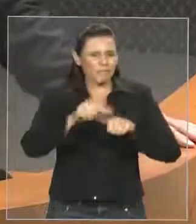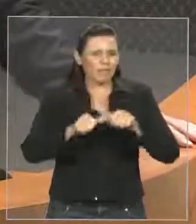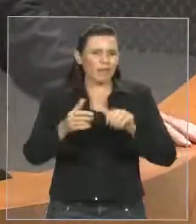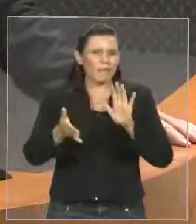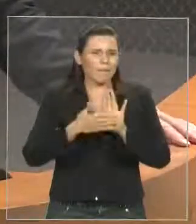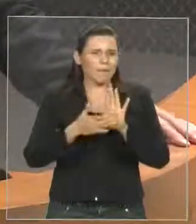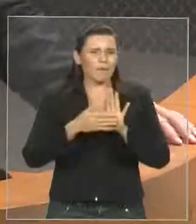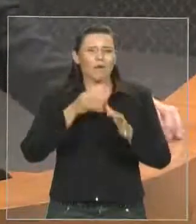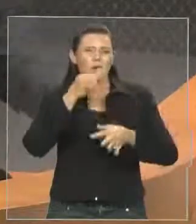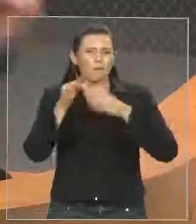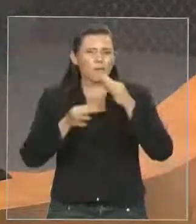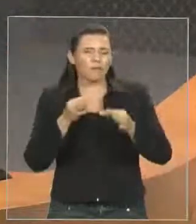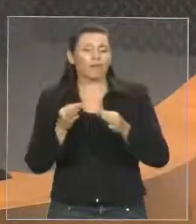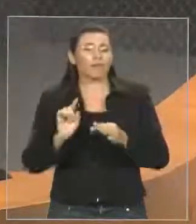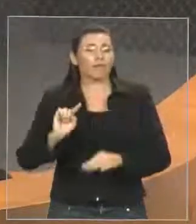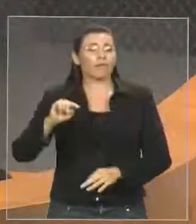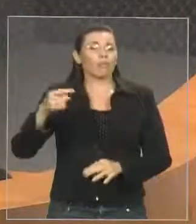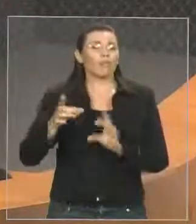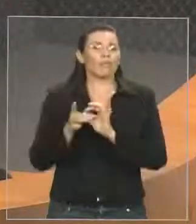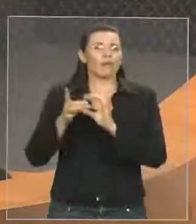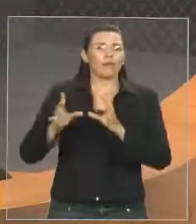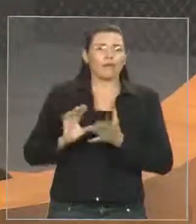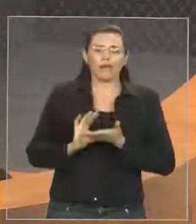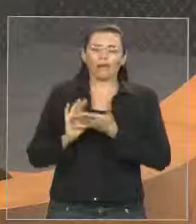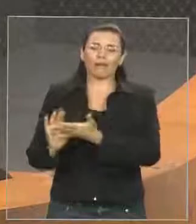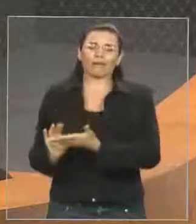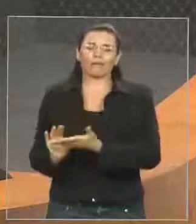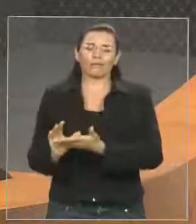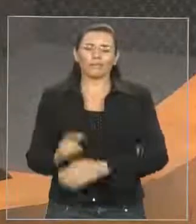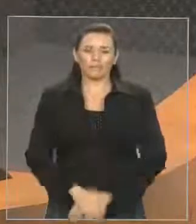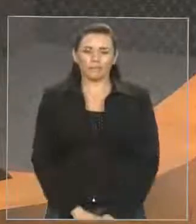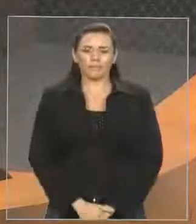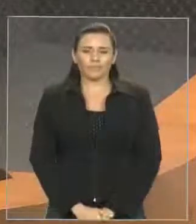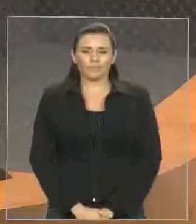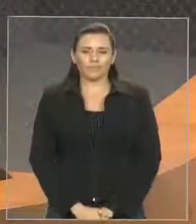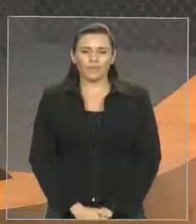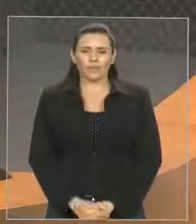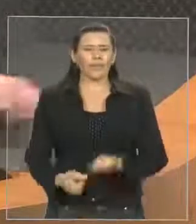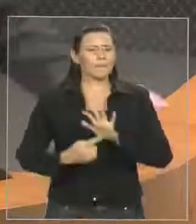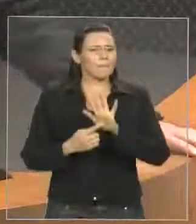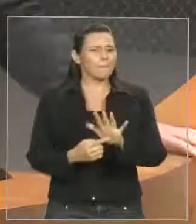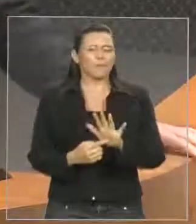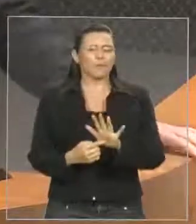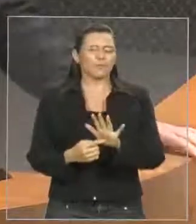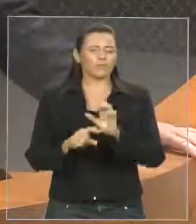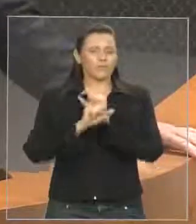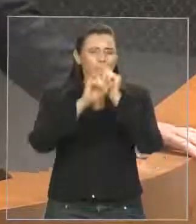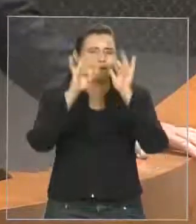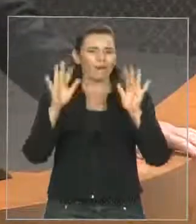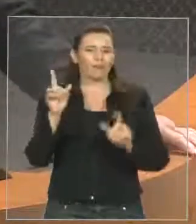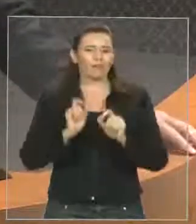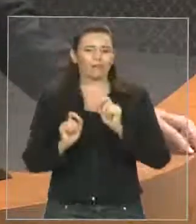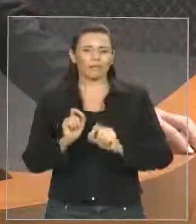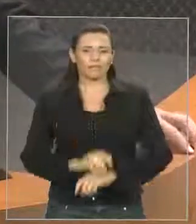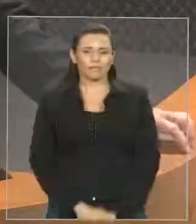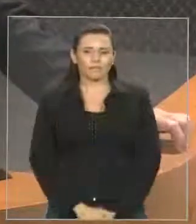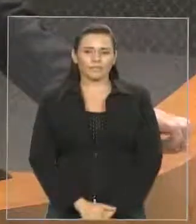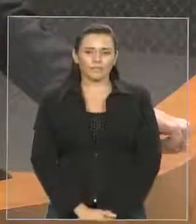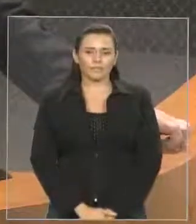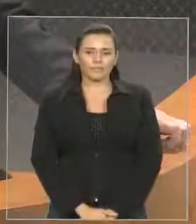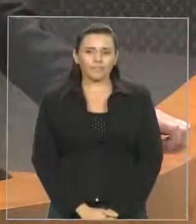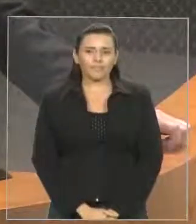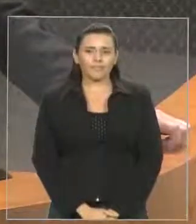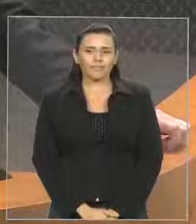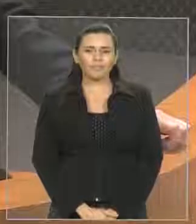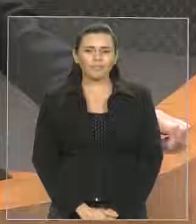deixou claro que os legislativos vêm às mãos de diversas pessoas, mas sempre é por eles